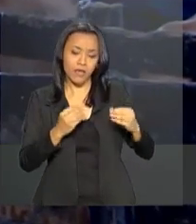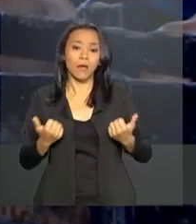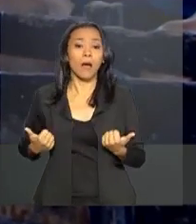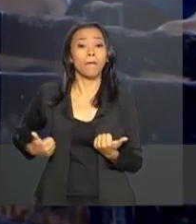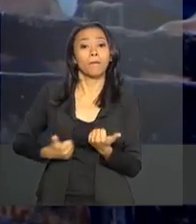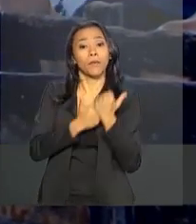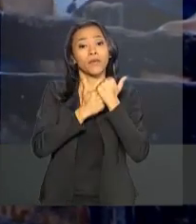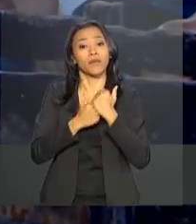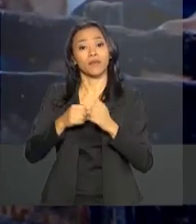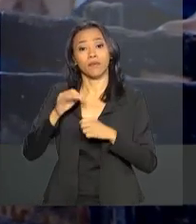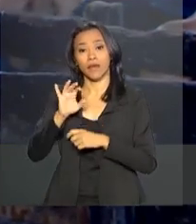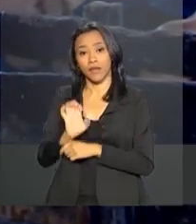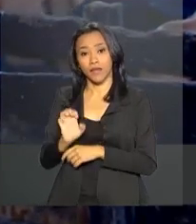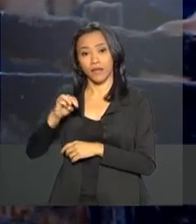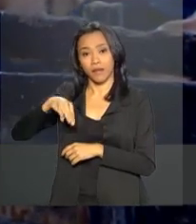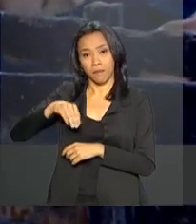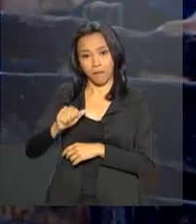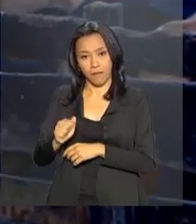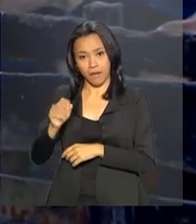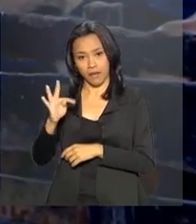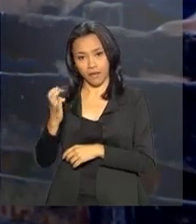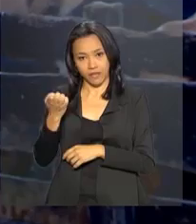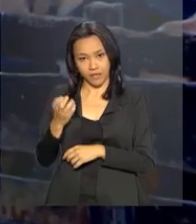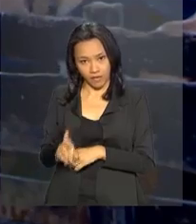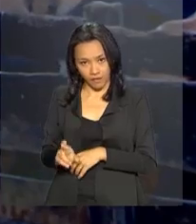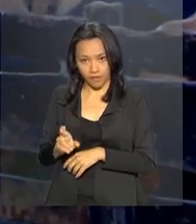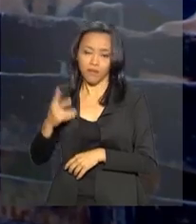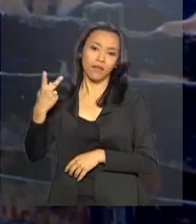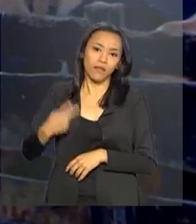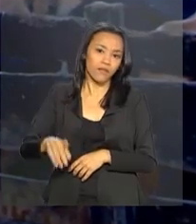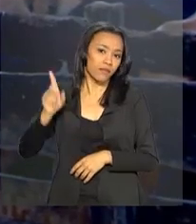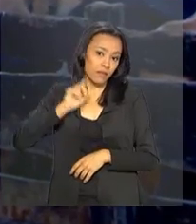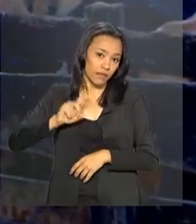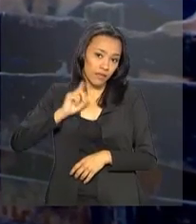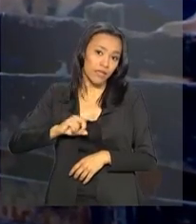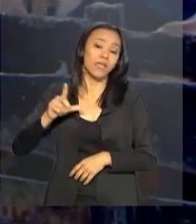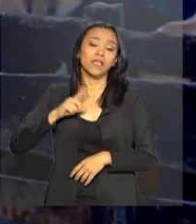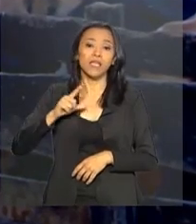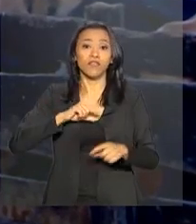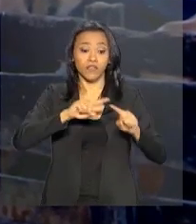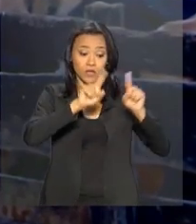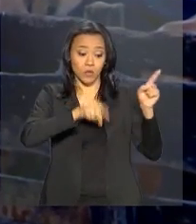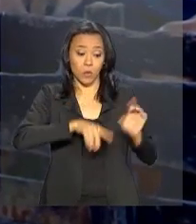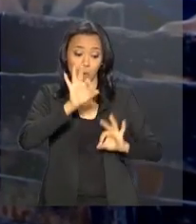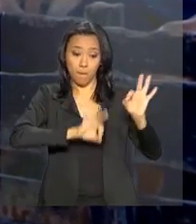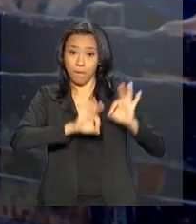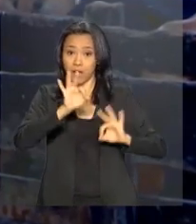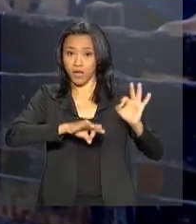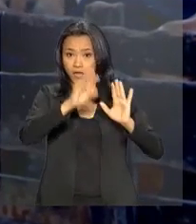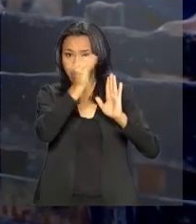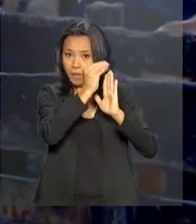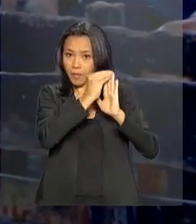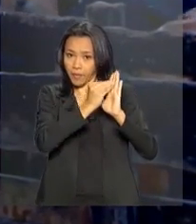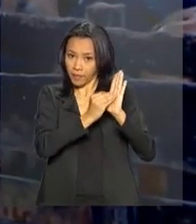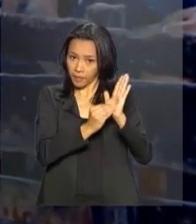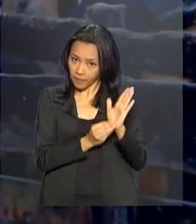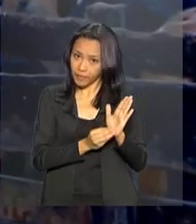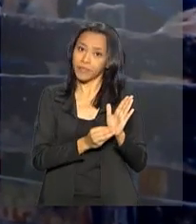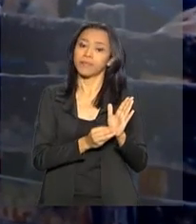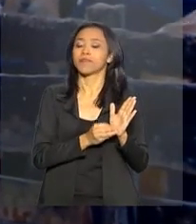Técnica e Extensão Rural de Minas Gerais, que a gente chama de PASEA, Plano de Adequação Social, Econômica e Ambiental.